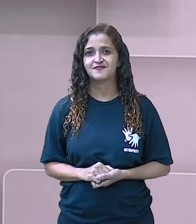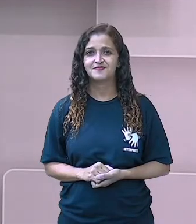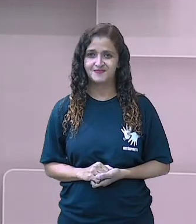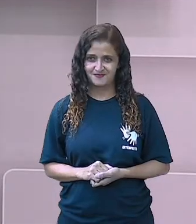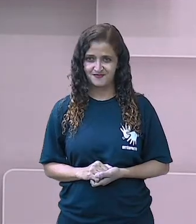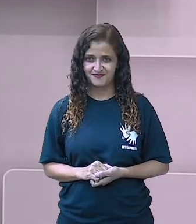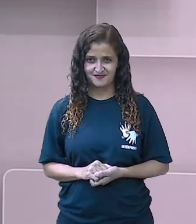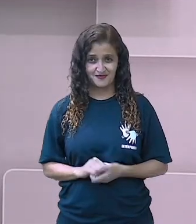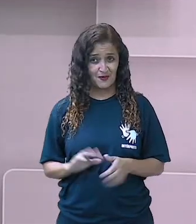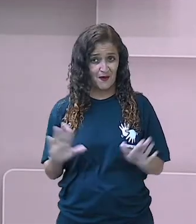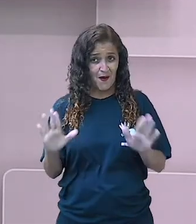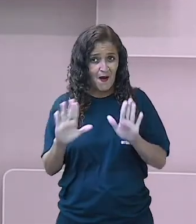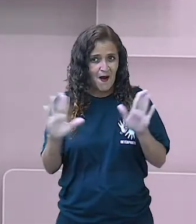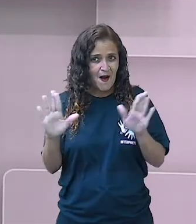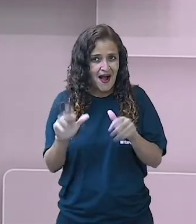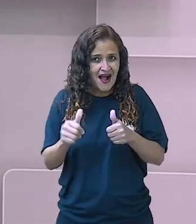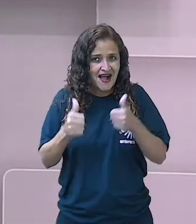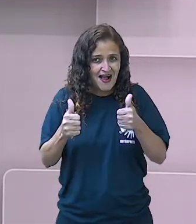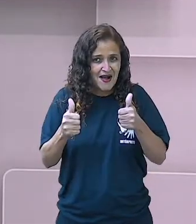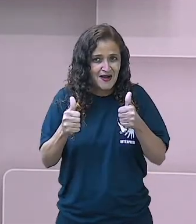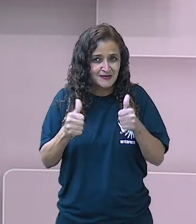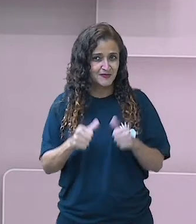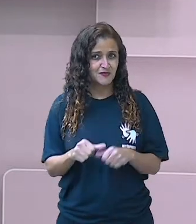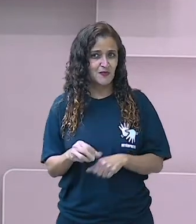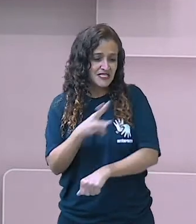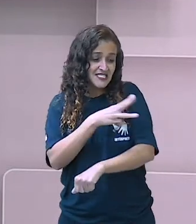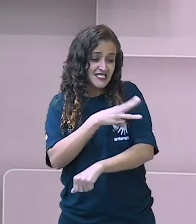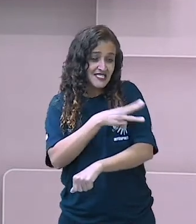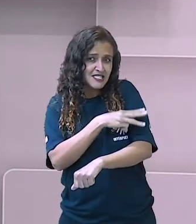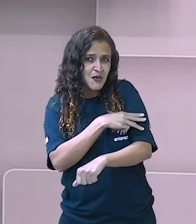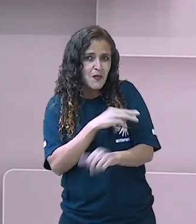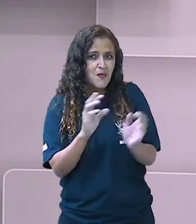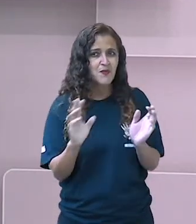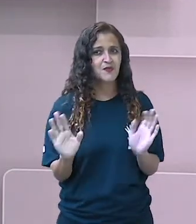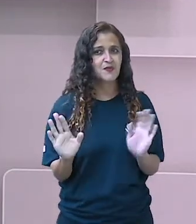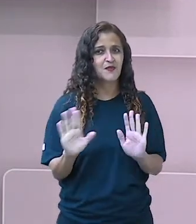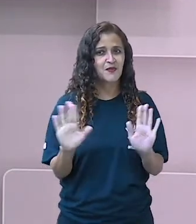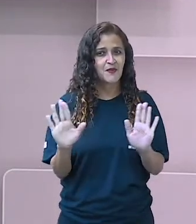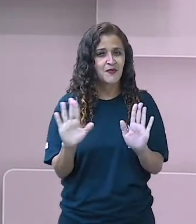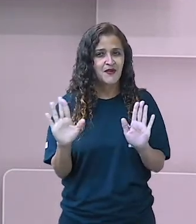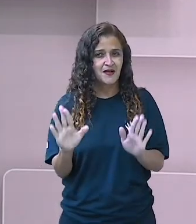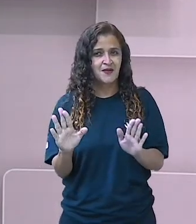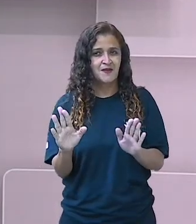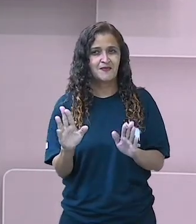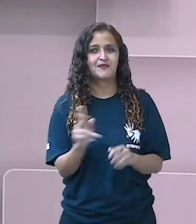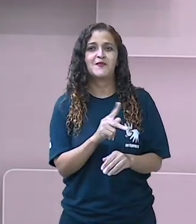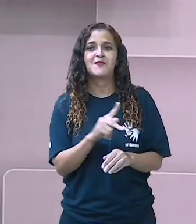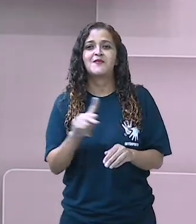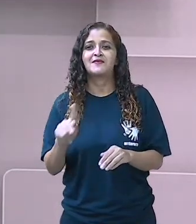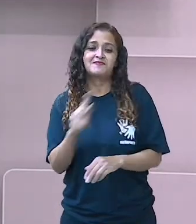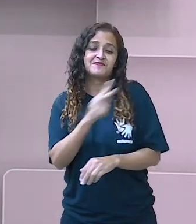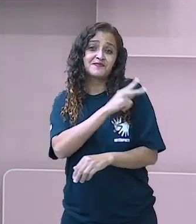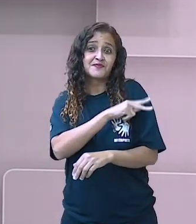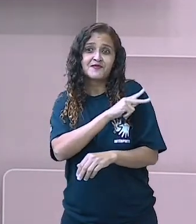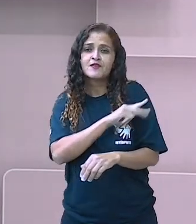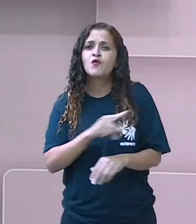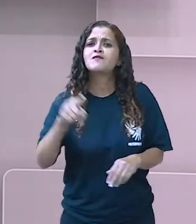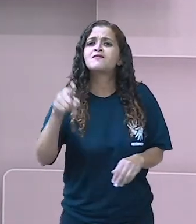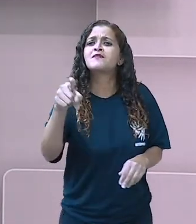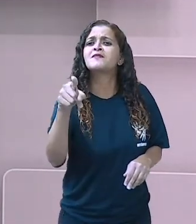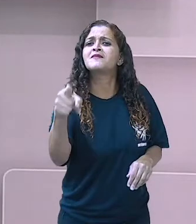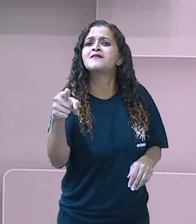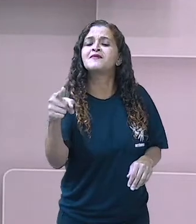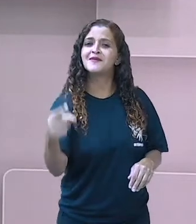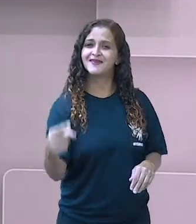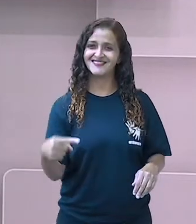Olá turma do terceiro ano, tudo bem com vocês? Eu sou a professora Kelly e você está aí e eu